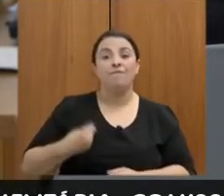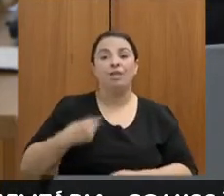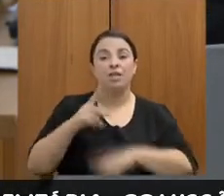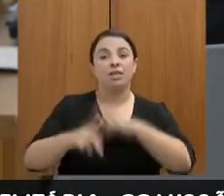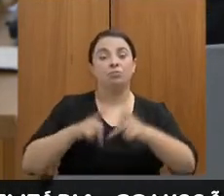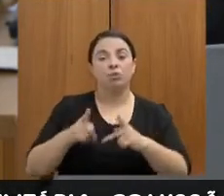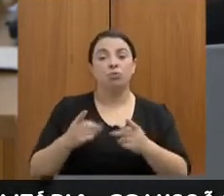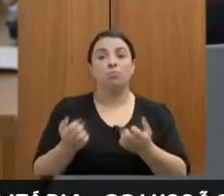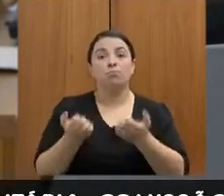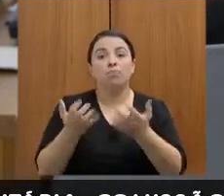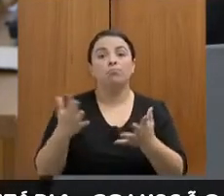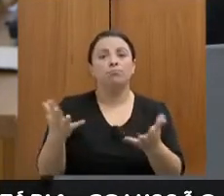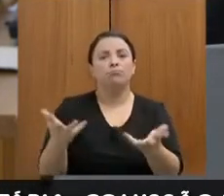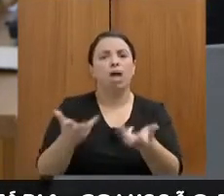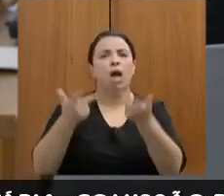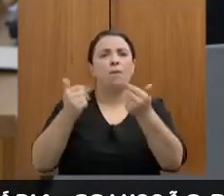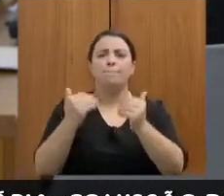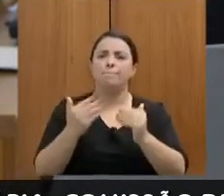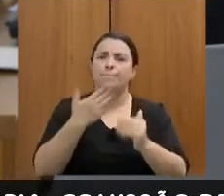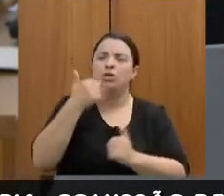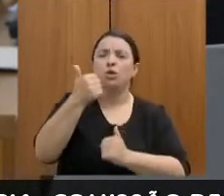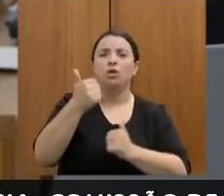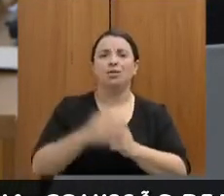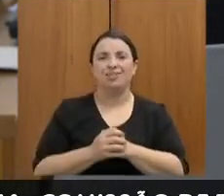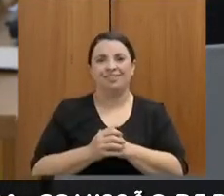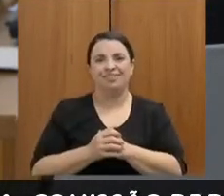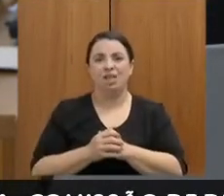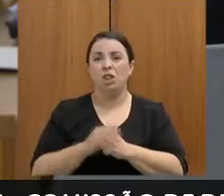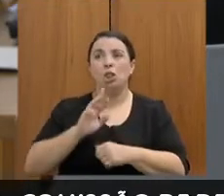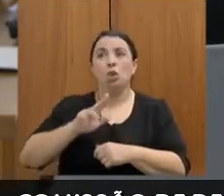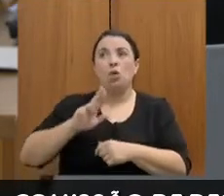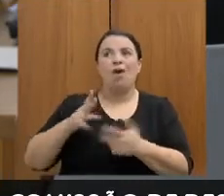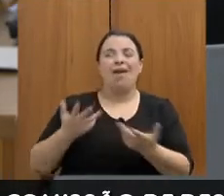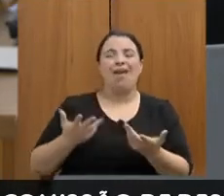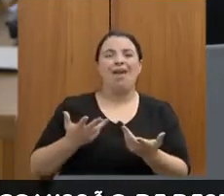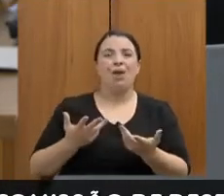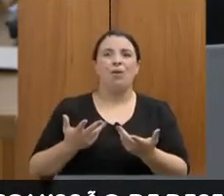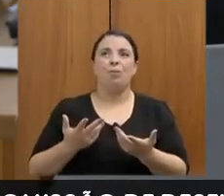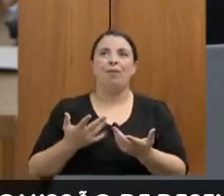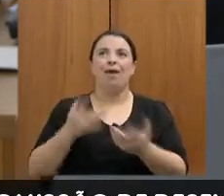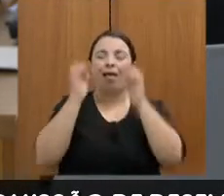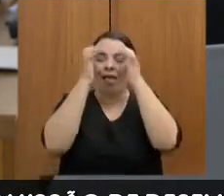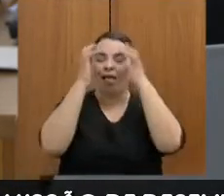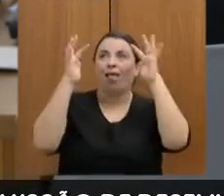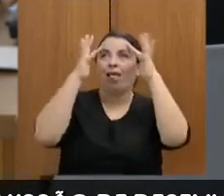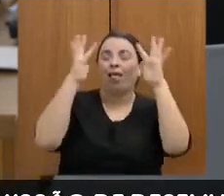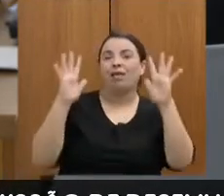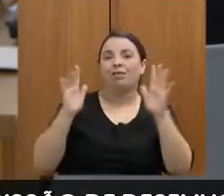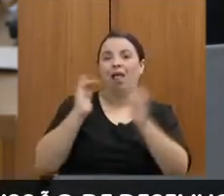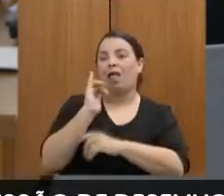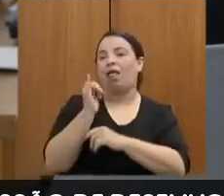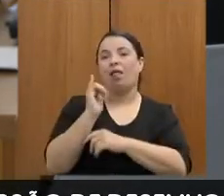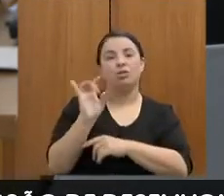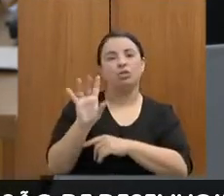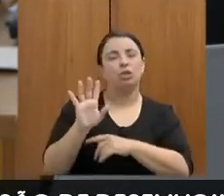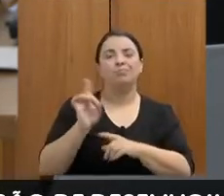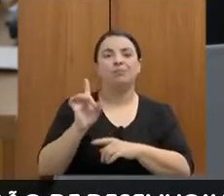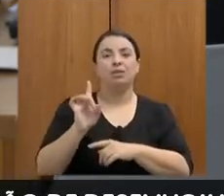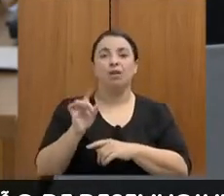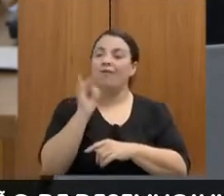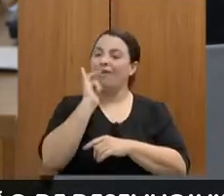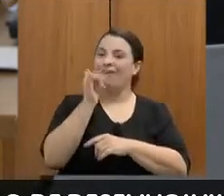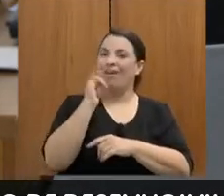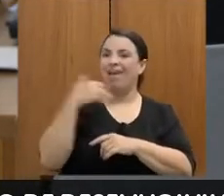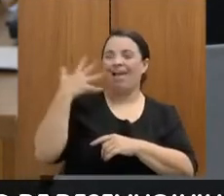necessárias sem solução fácil, sem canto de sereia. Porque, de demagogia, as pessoas já cansaram.